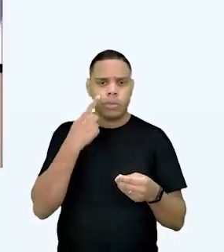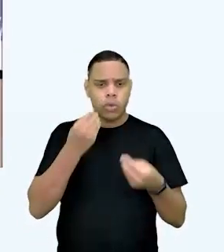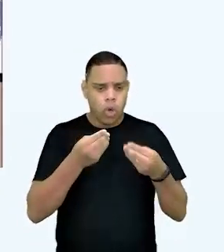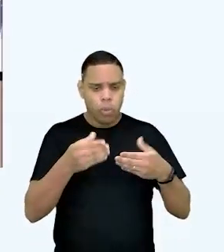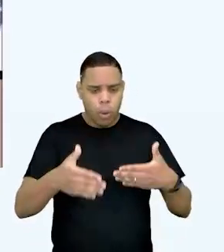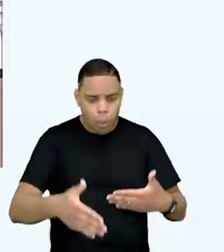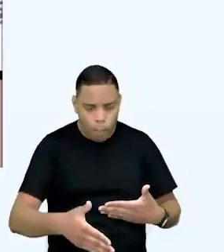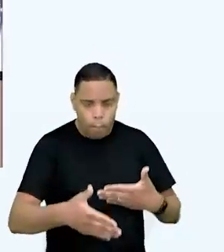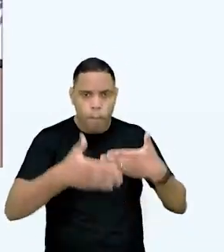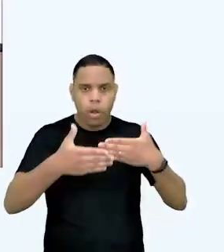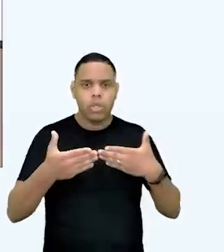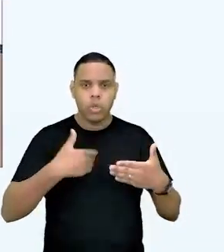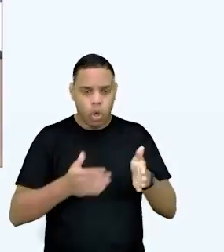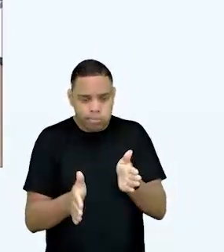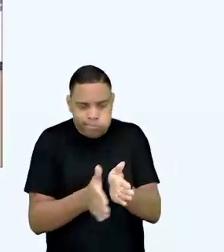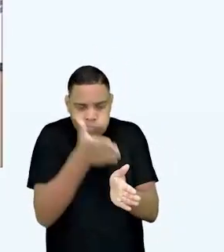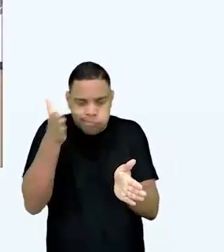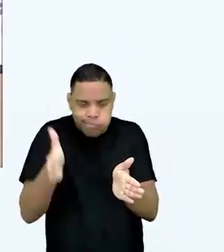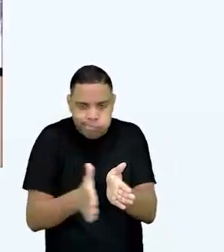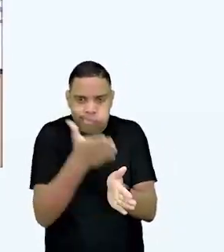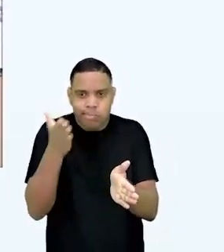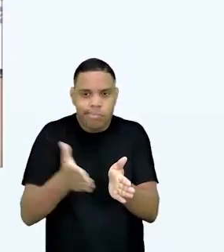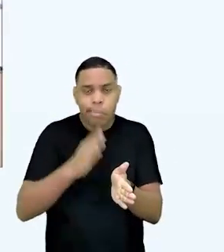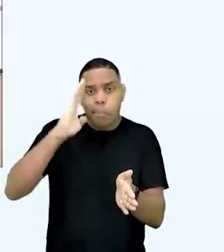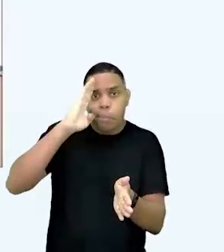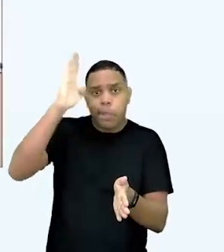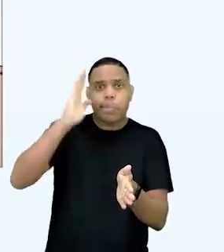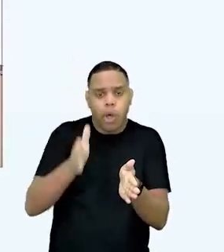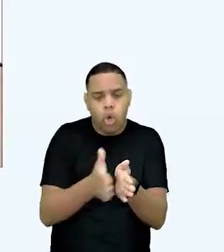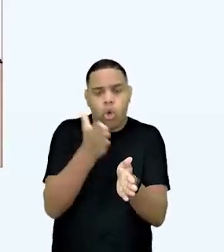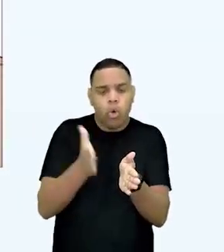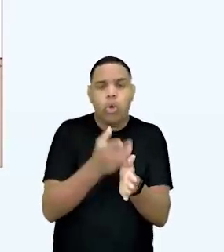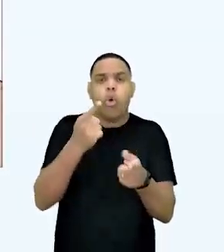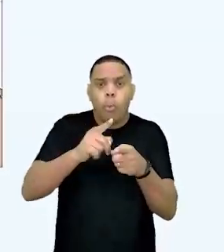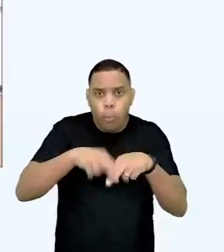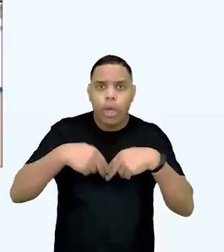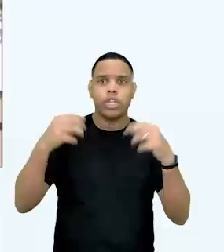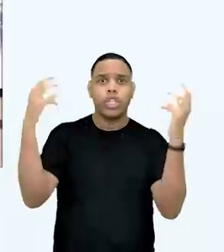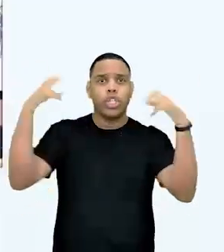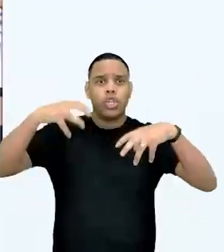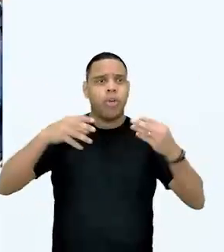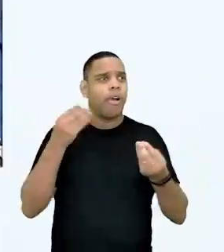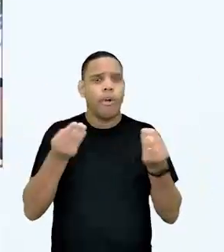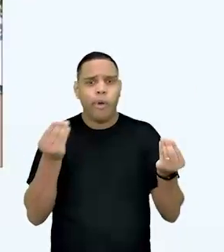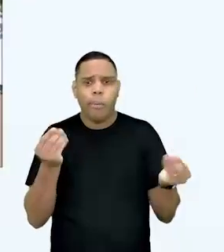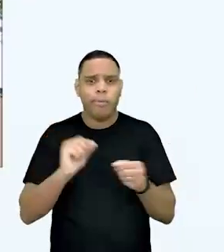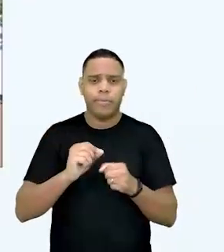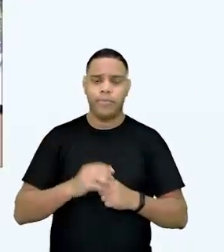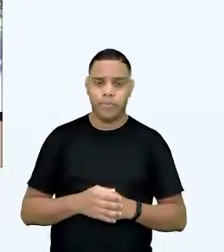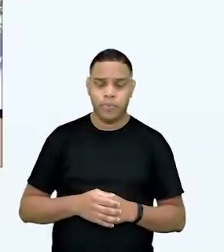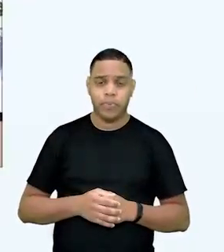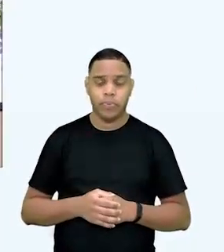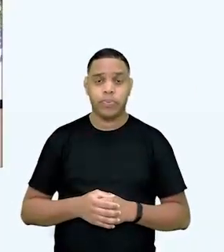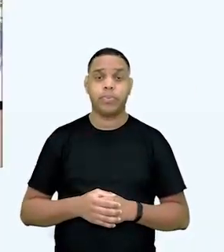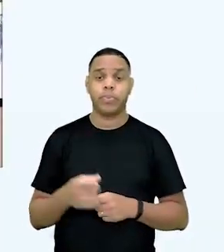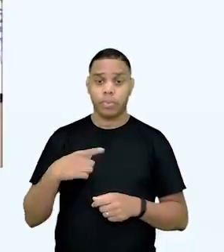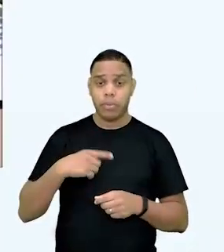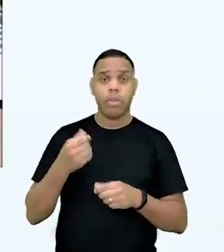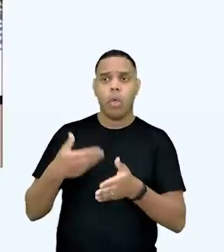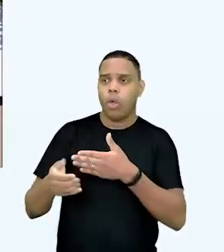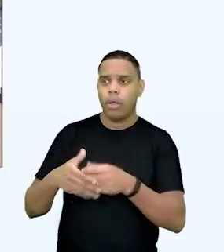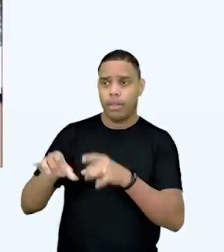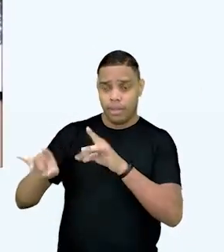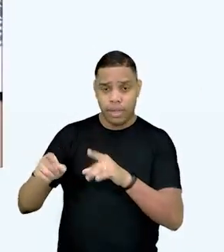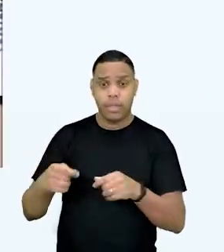coloca do lado de fora, principalmente, imagino eu, né? Por conta dessa umidade grande. Não só o COBE,